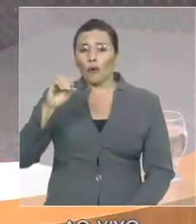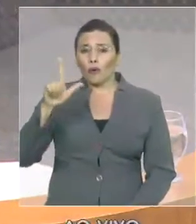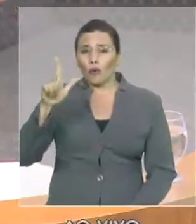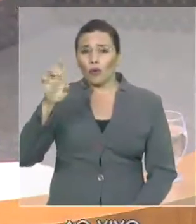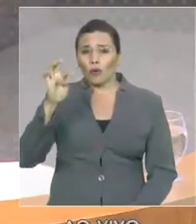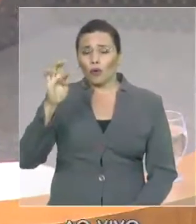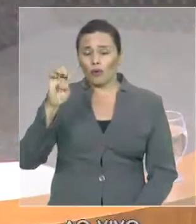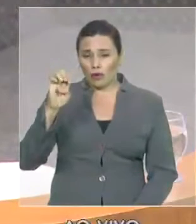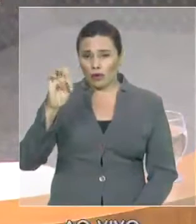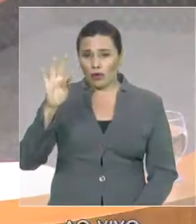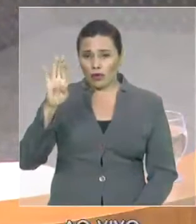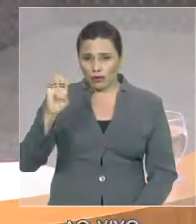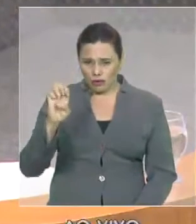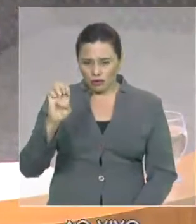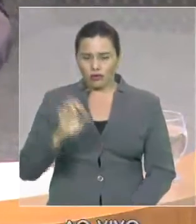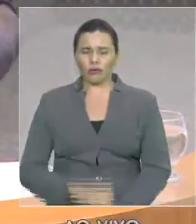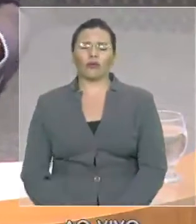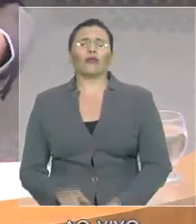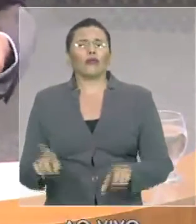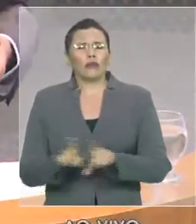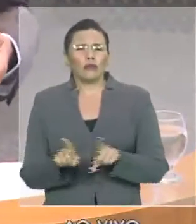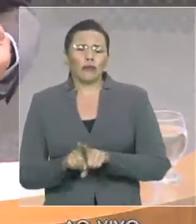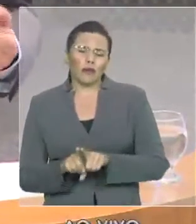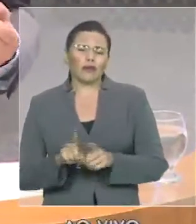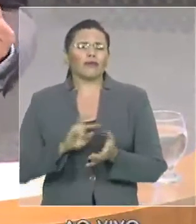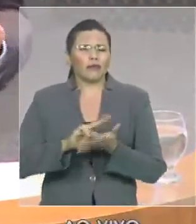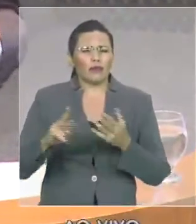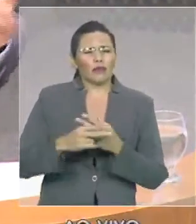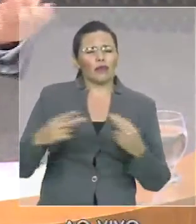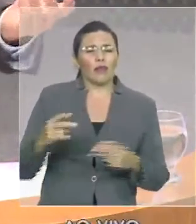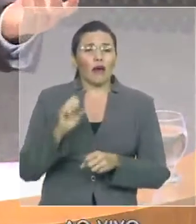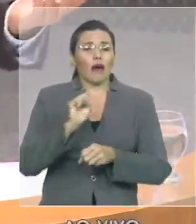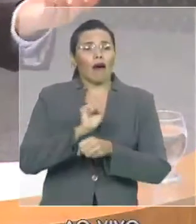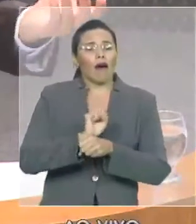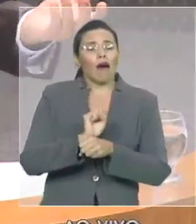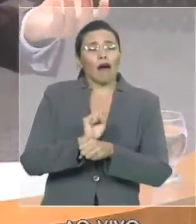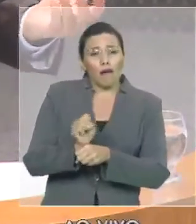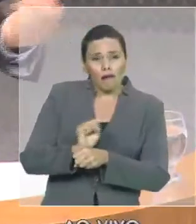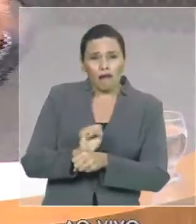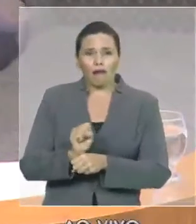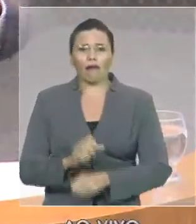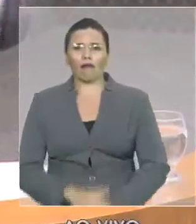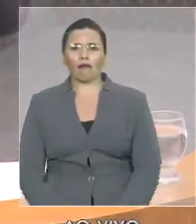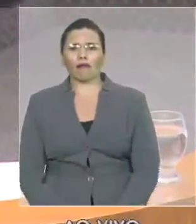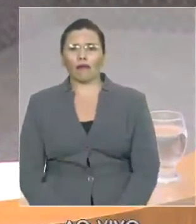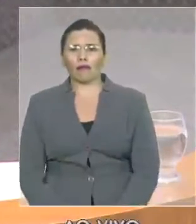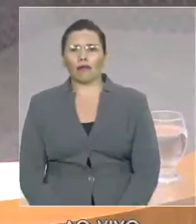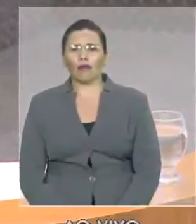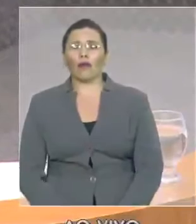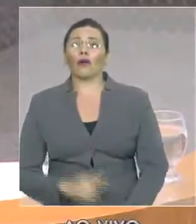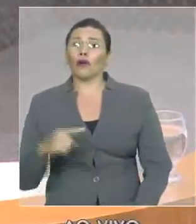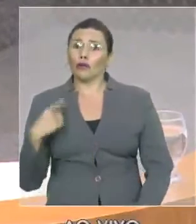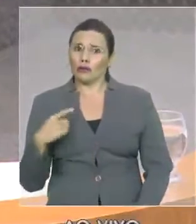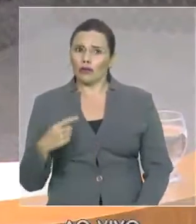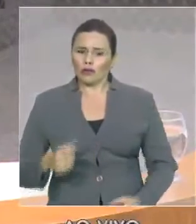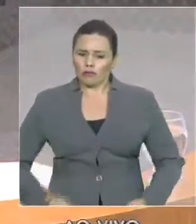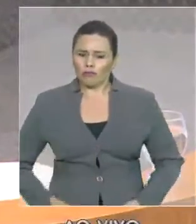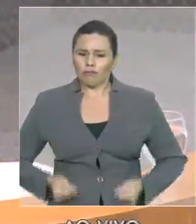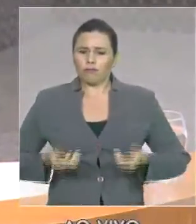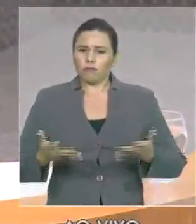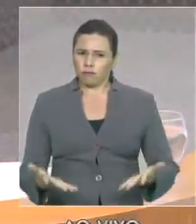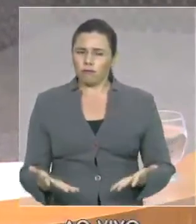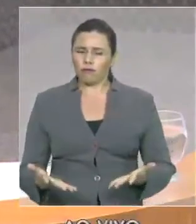Os policiais da ilha de São Luís se comunicavam por telefone celular, minha gente. Nós gastamos oito milhões de reais